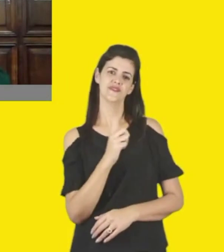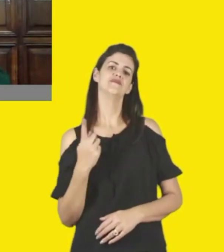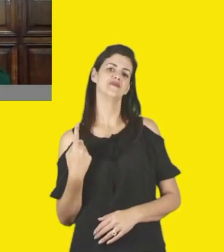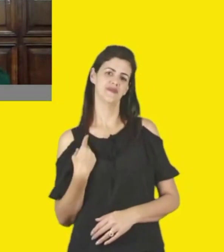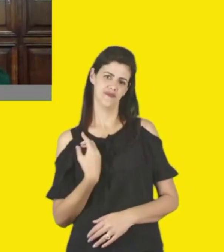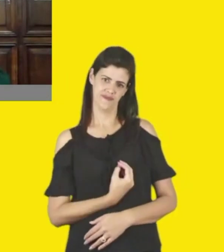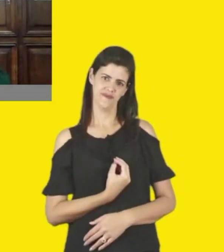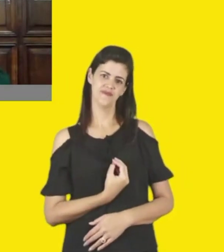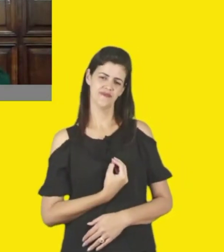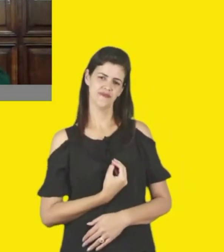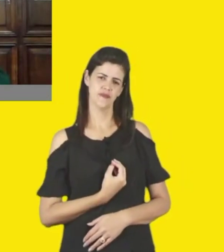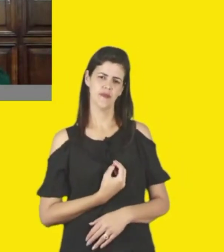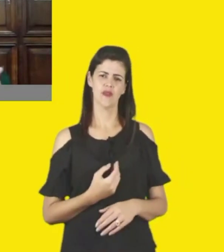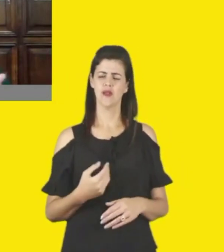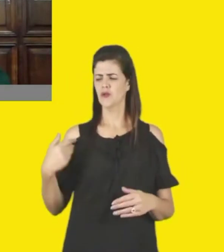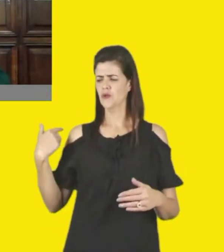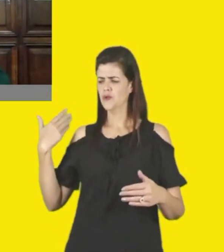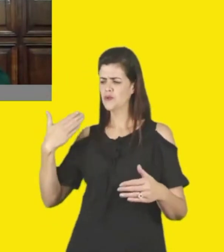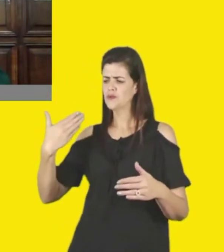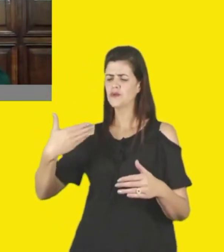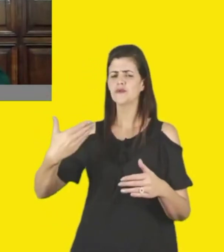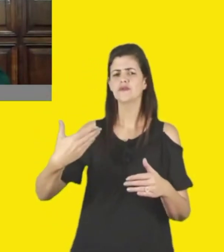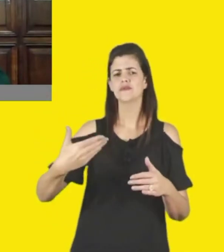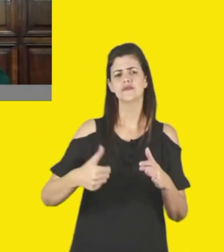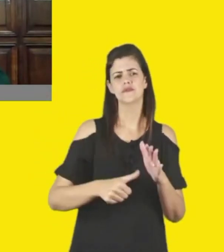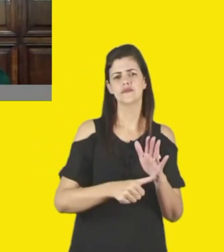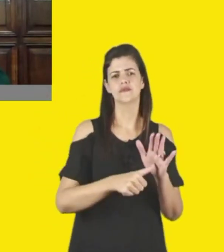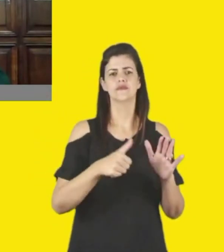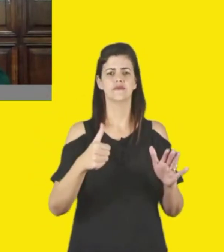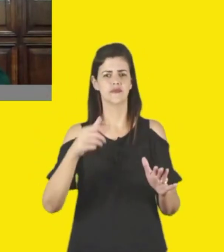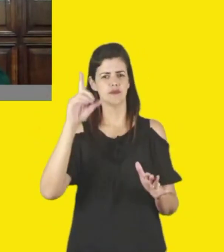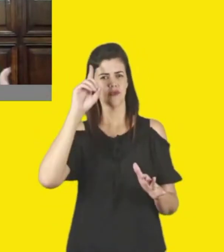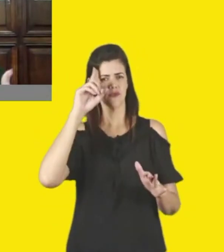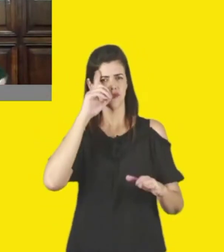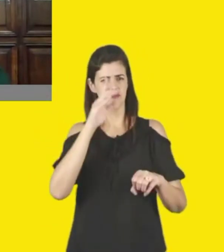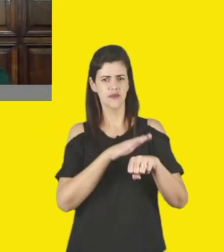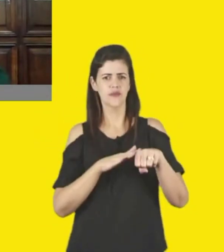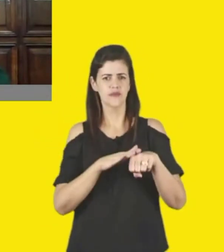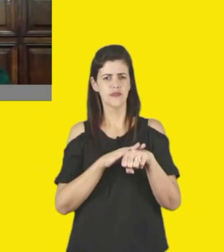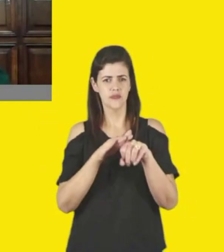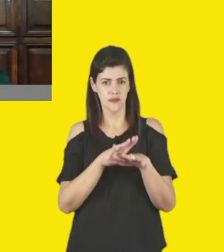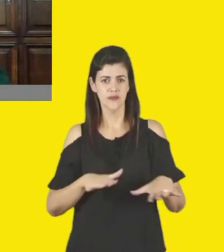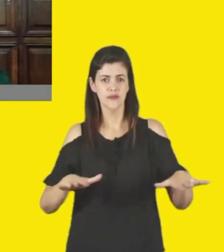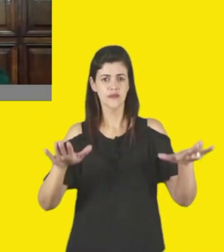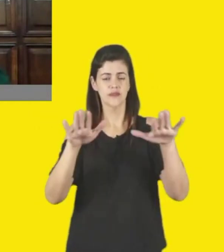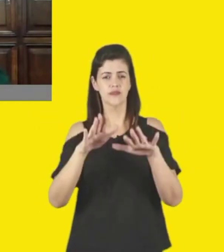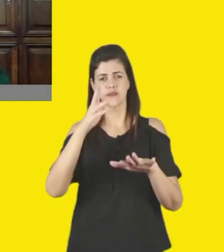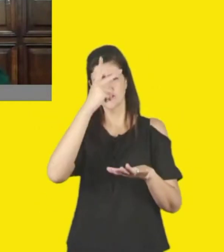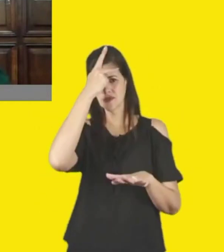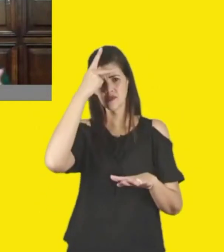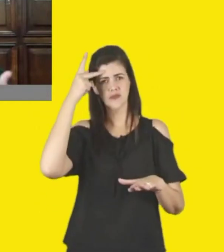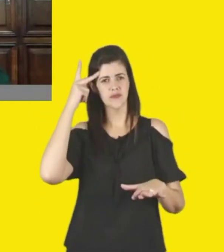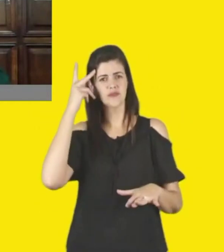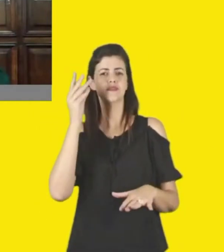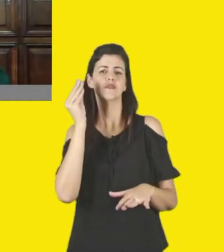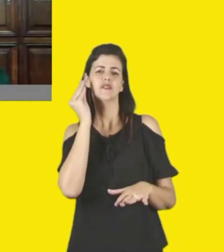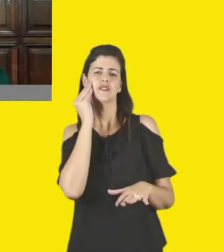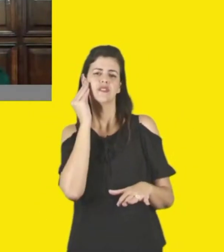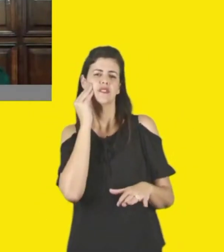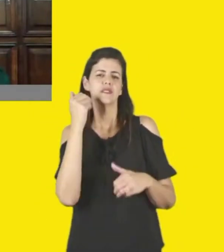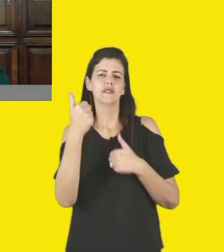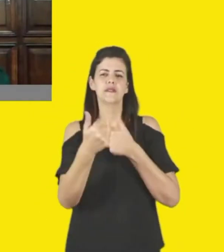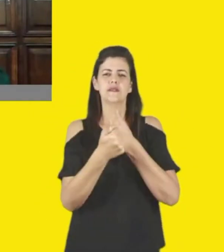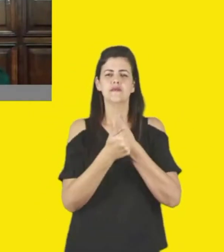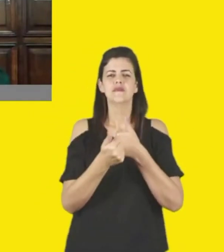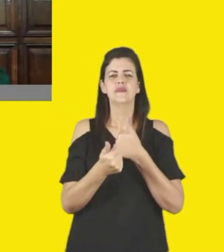eu sentei aqui na secretaria num amplo diálogo com todos os municípios, tentando estar mais perto para poder também entender